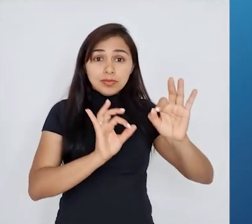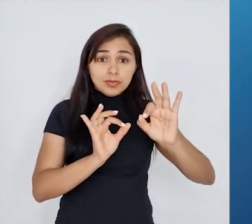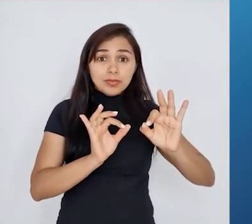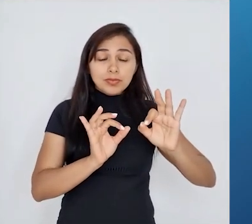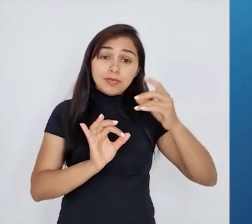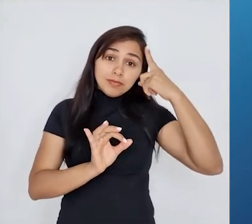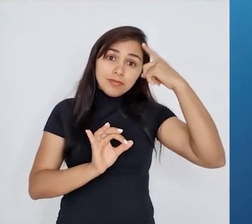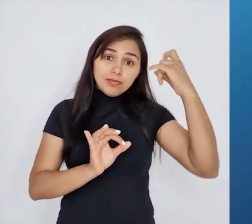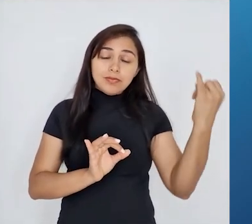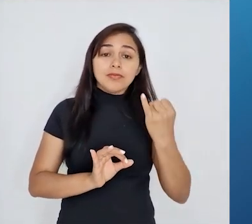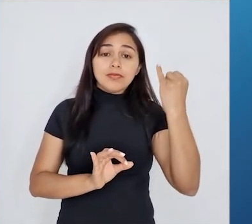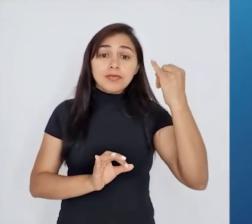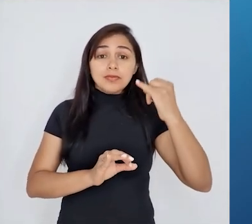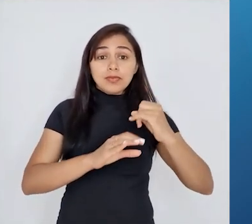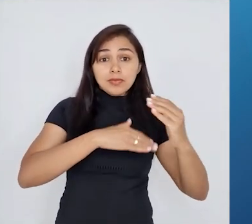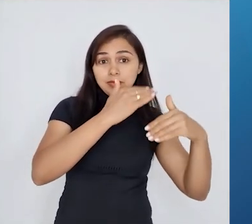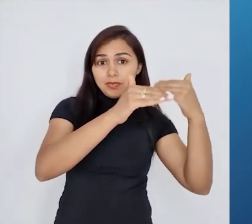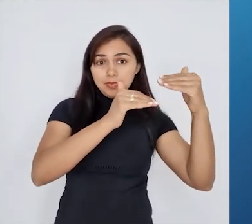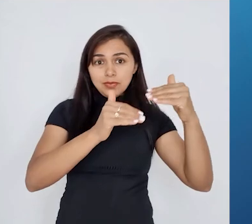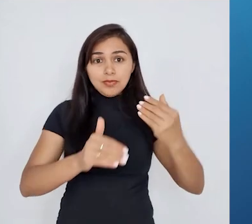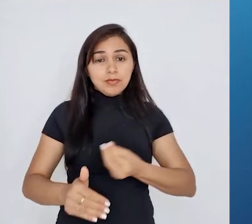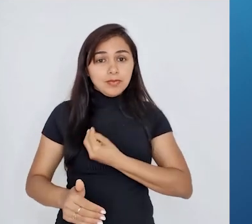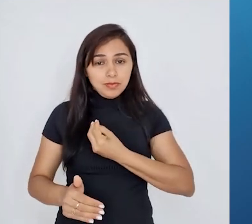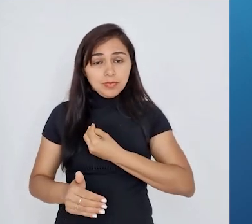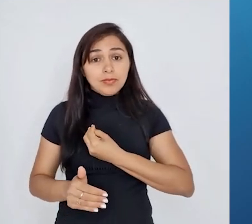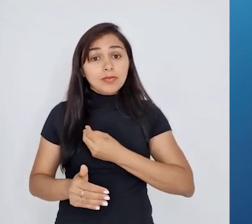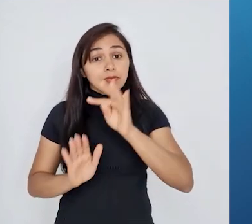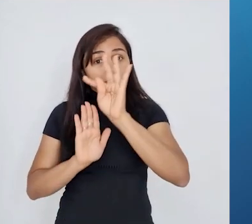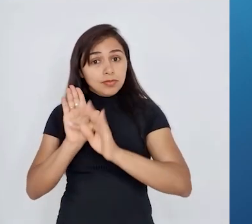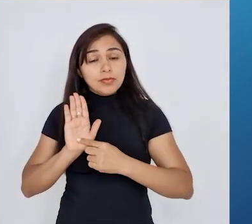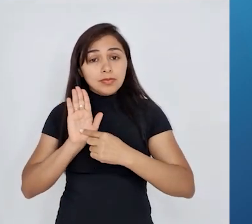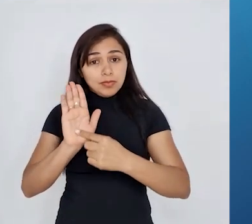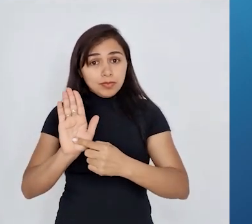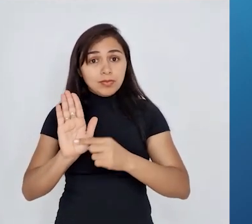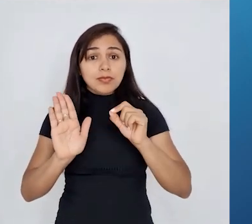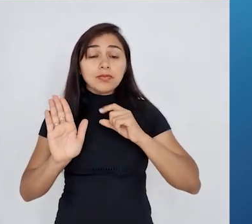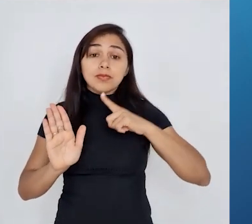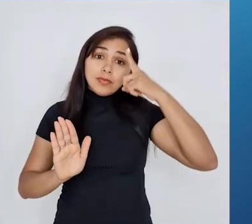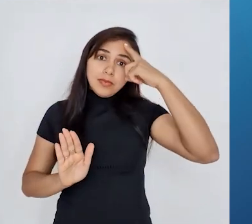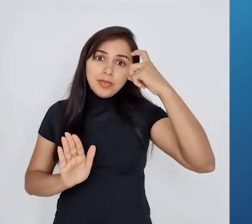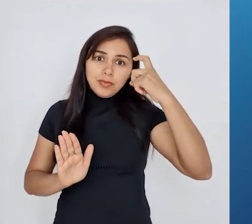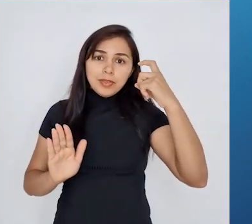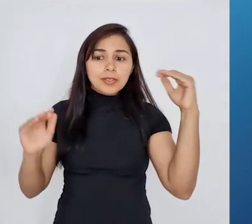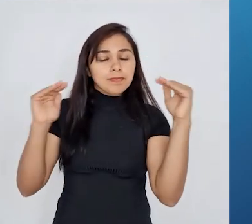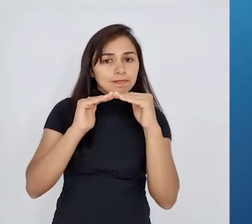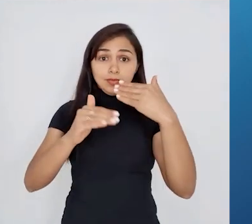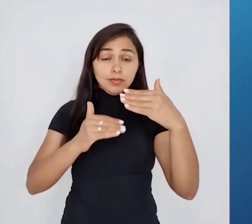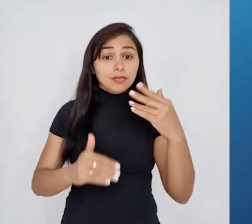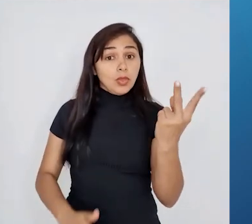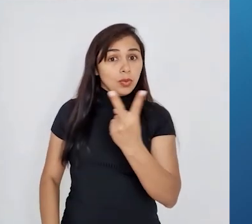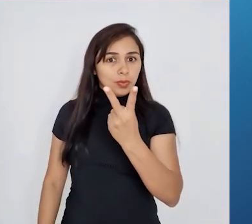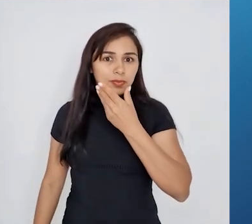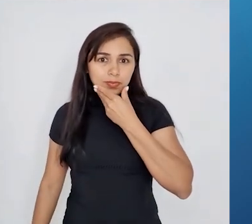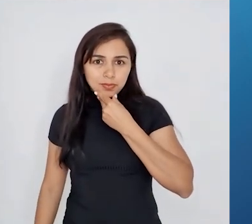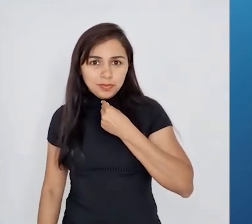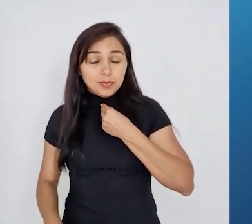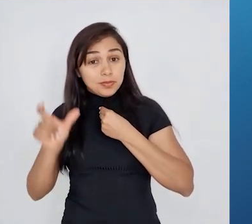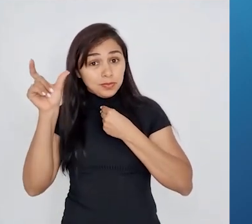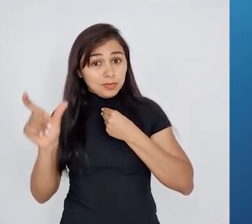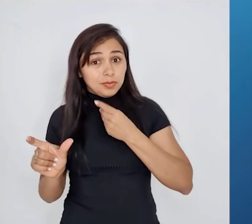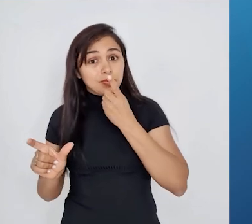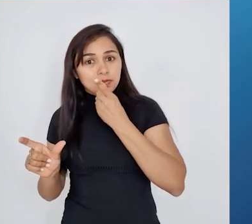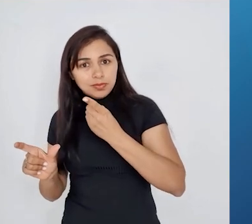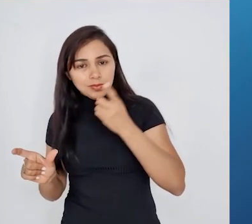vivos. O texto aponta que uma ideia comum às teorias da evolução proposta tanto por Darwin quanto por Lamarck,